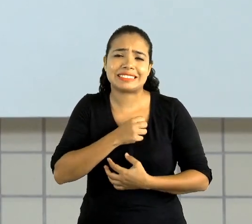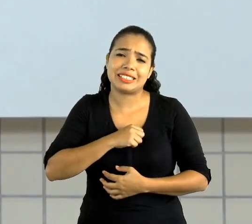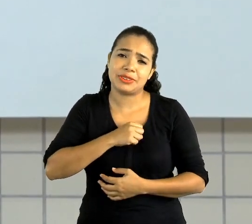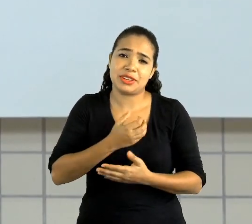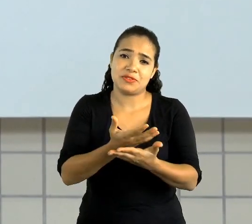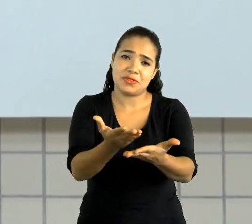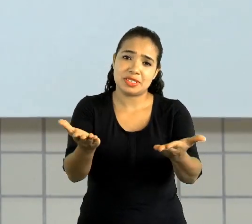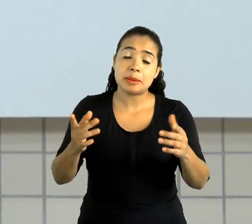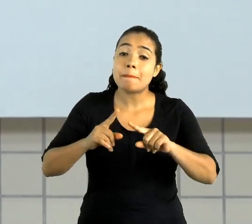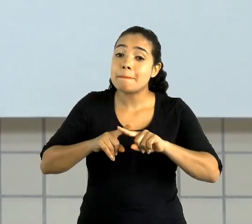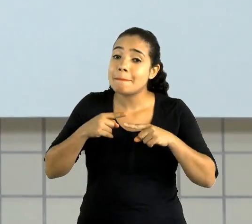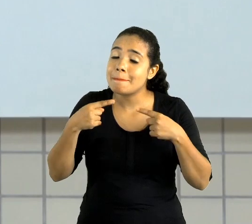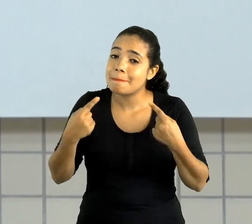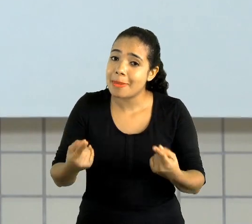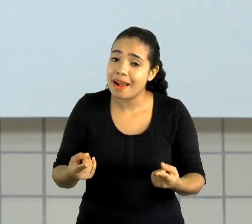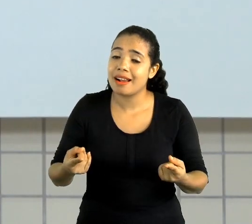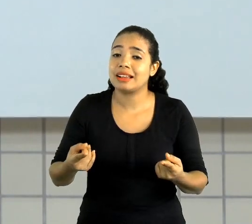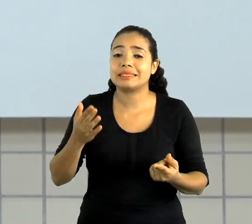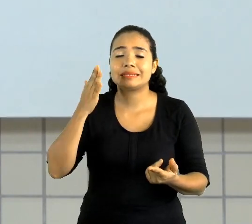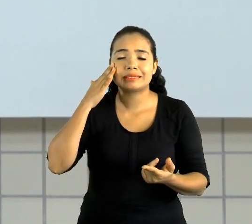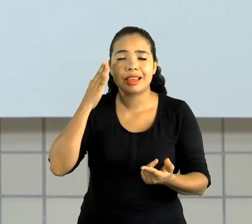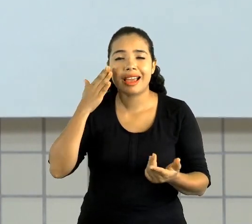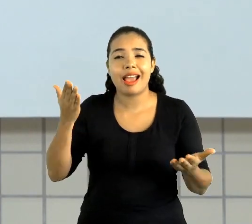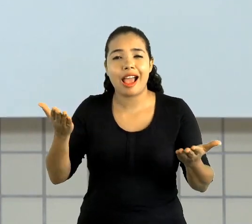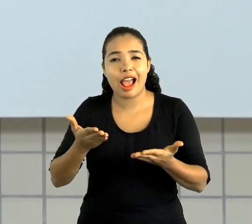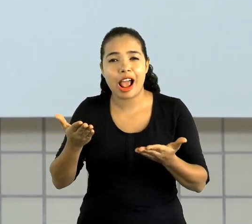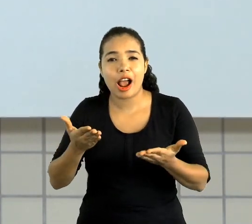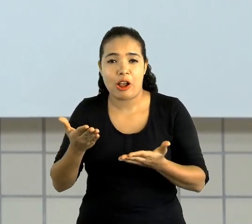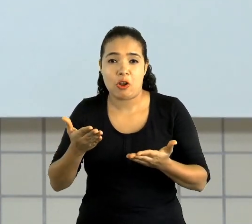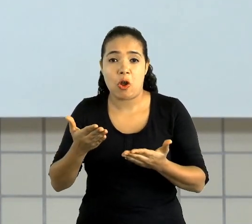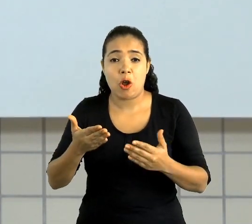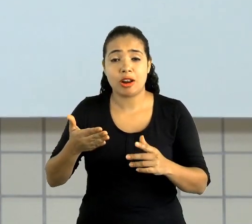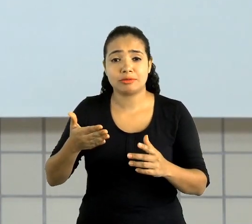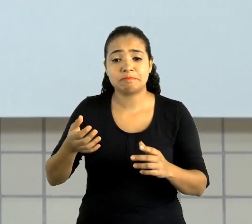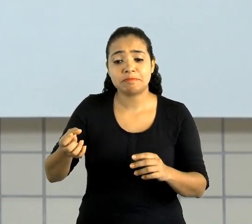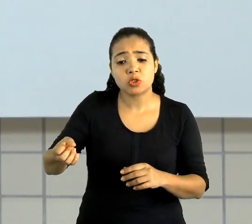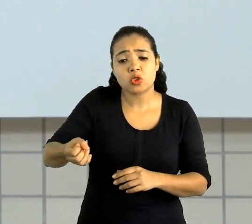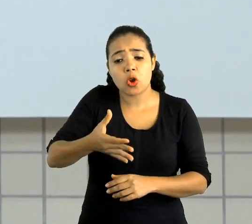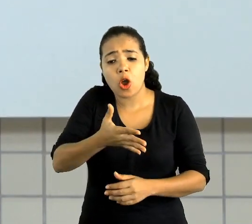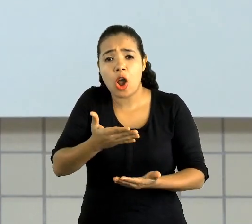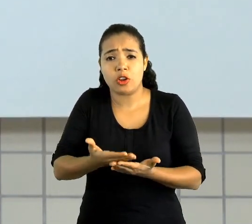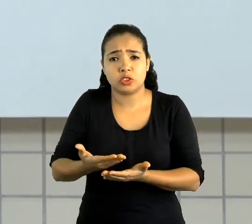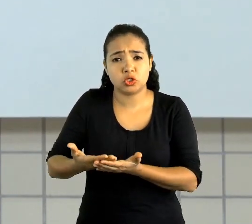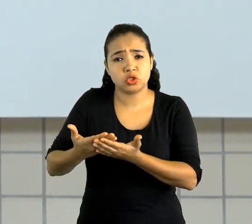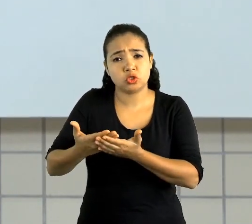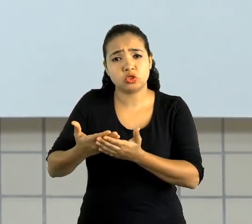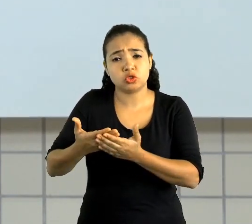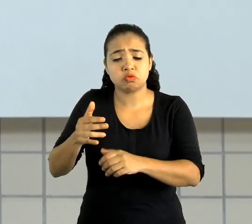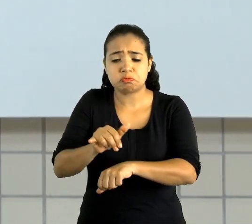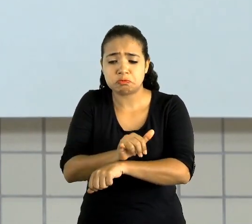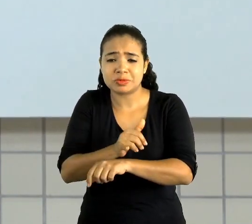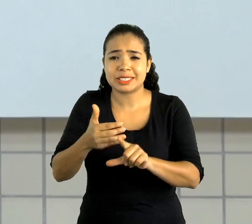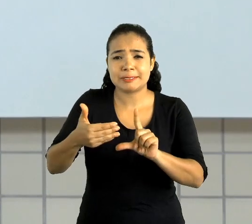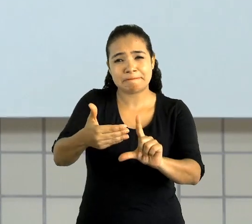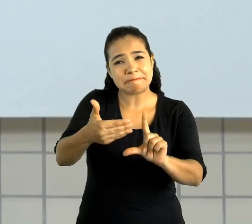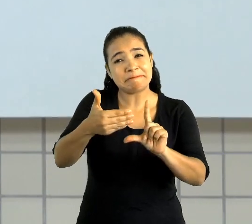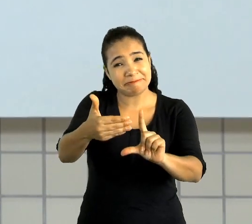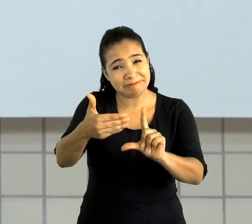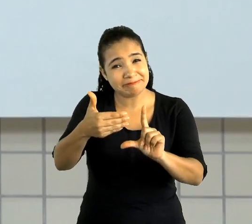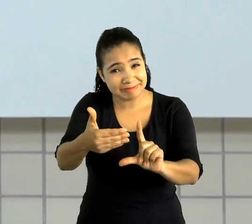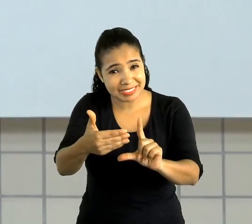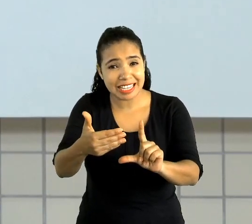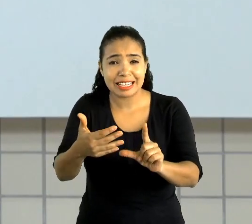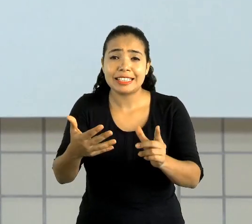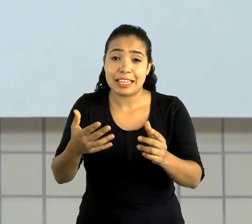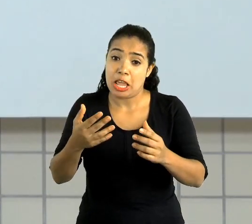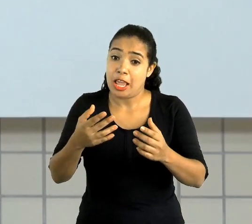mas, pelo menos agora, nos veremos nesta nova modalidade de estudos e iremos matar um pouco a saudade,